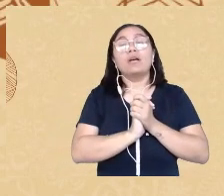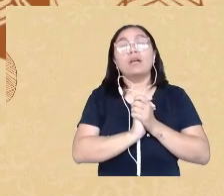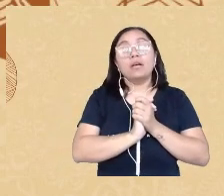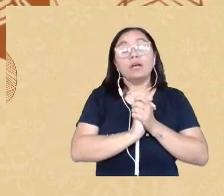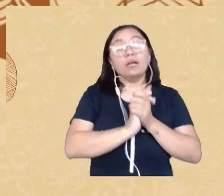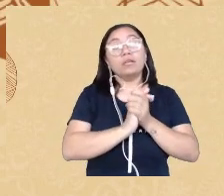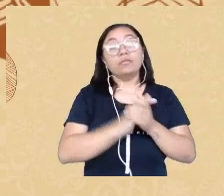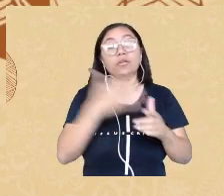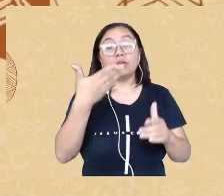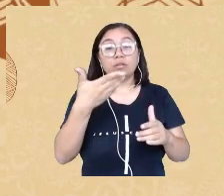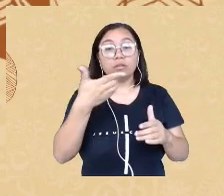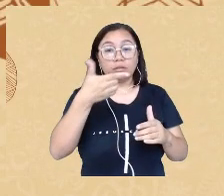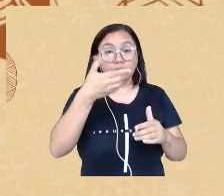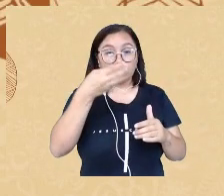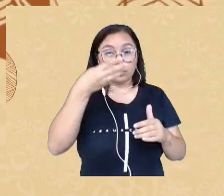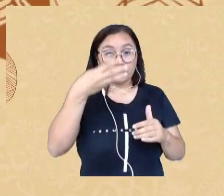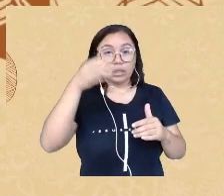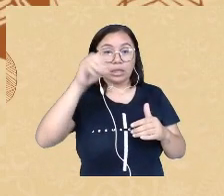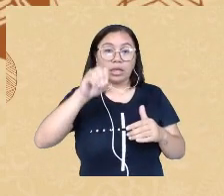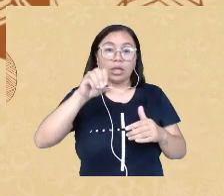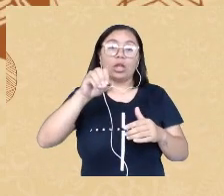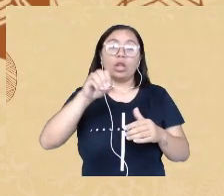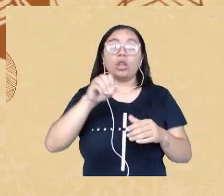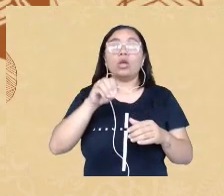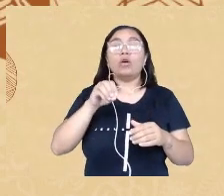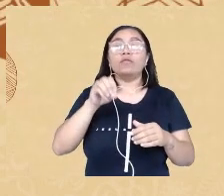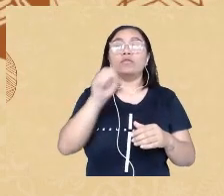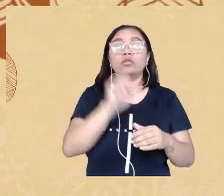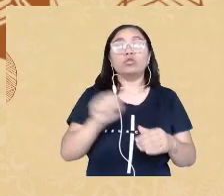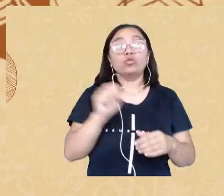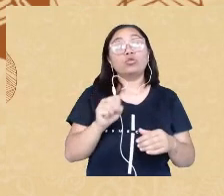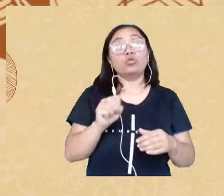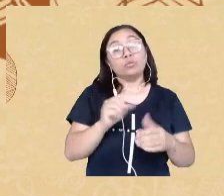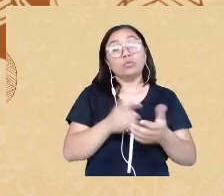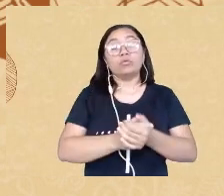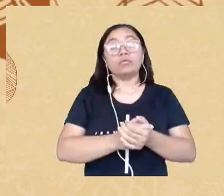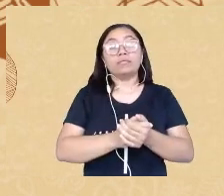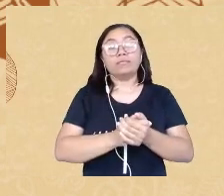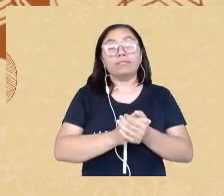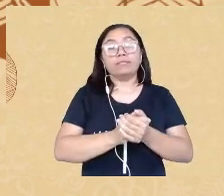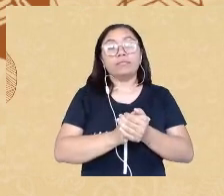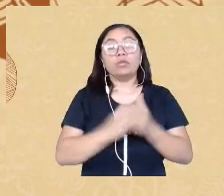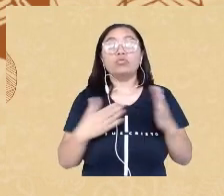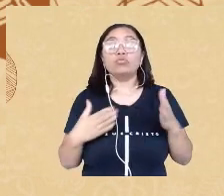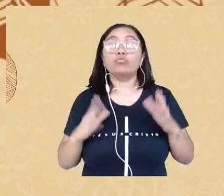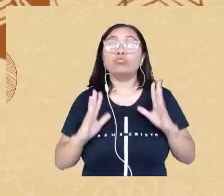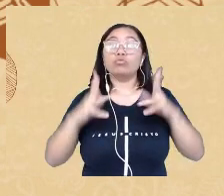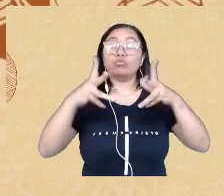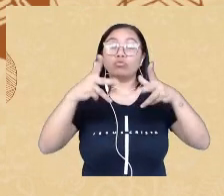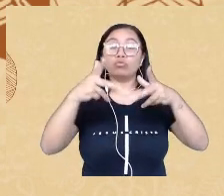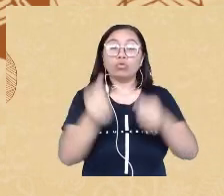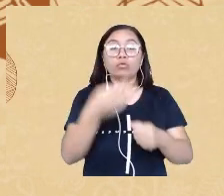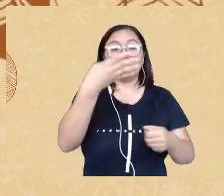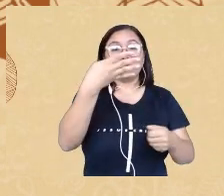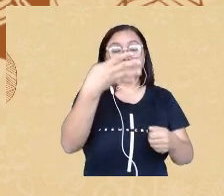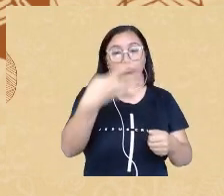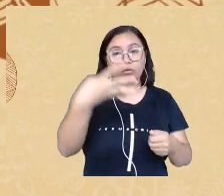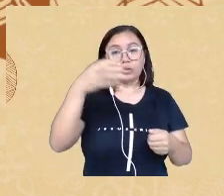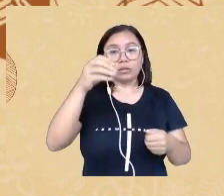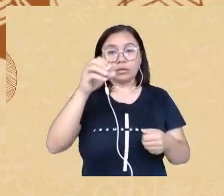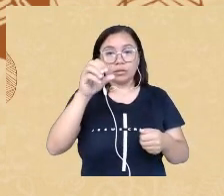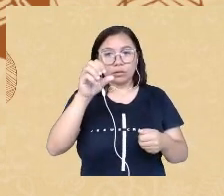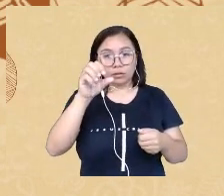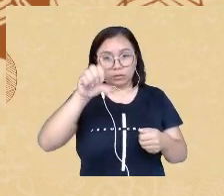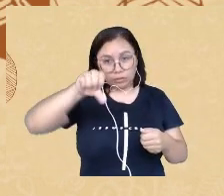números dessa revista, totalizando, assim um total de 498 estudos.